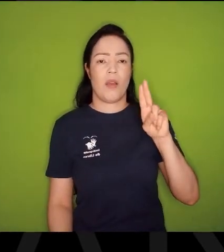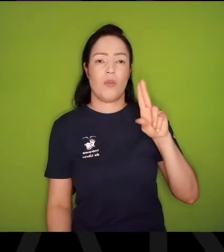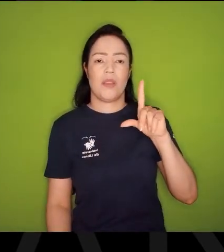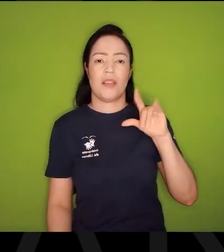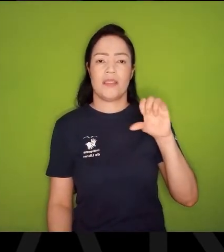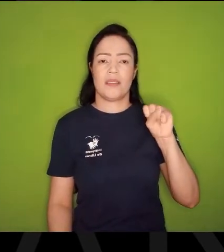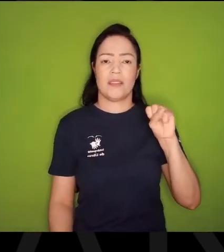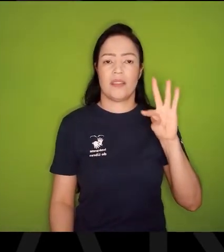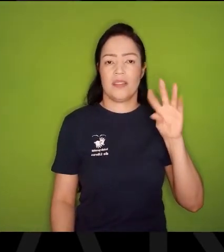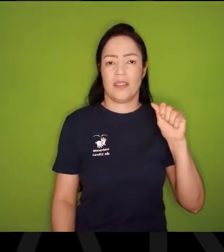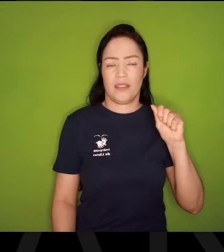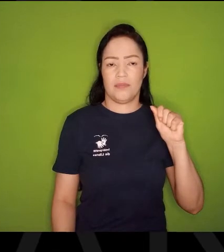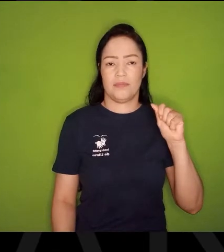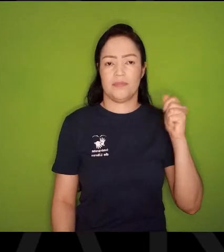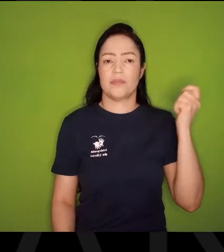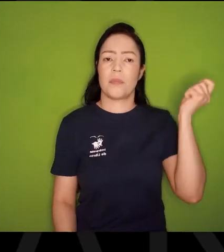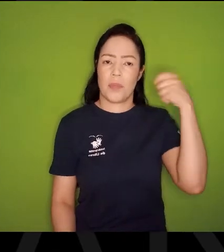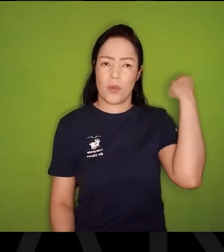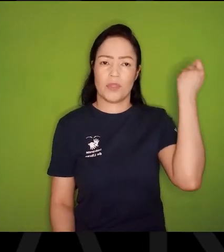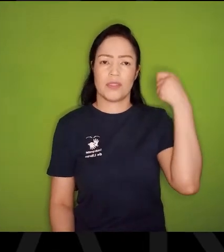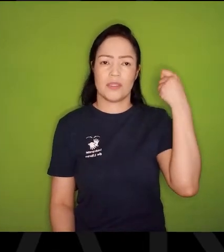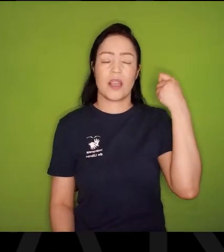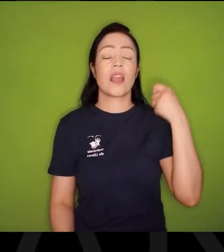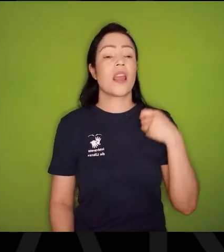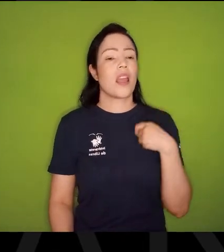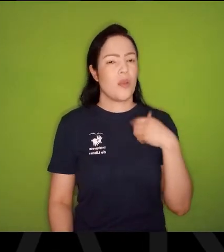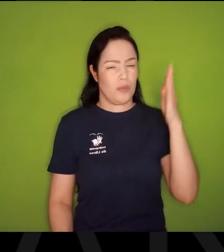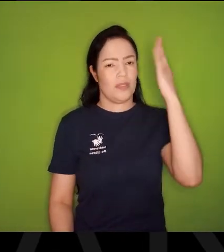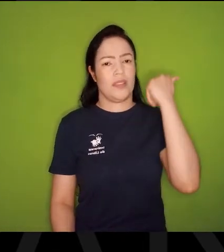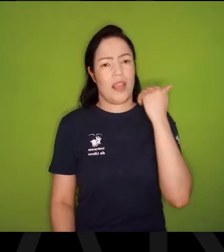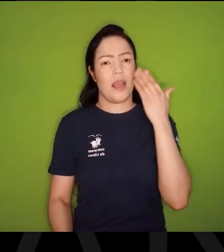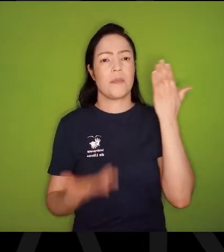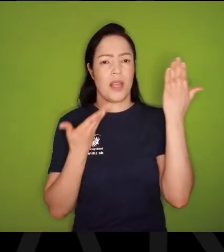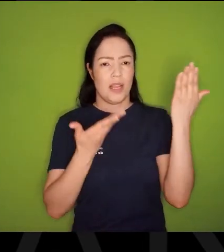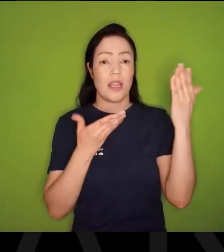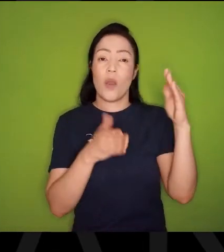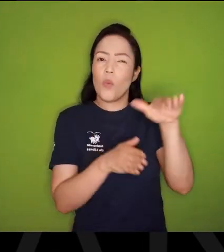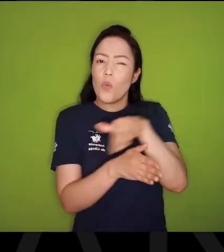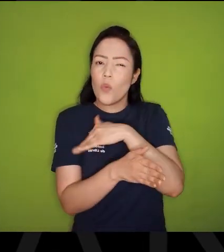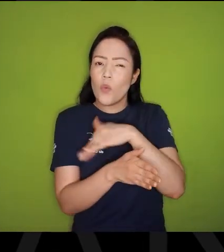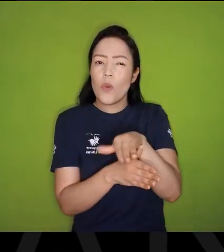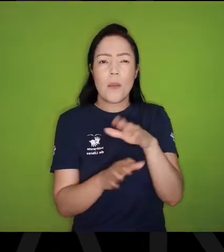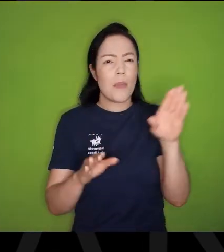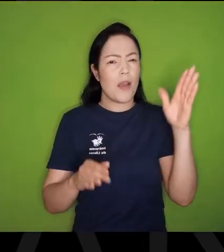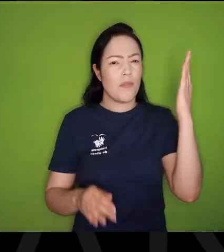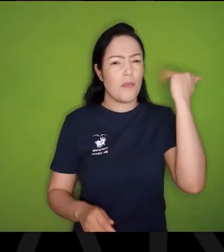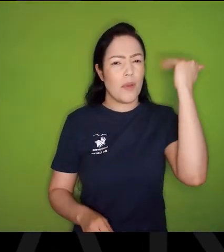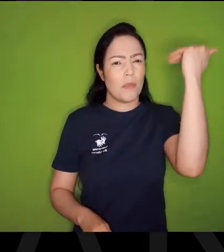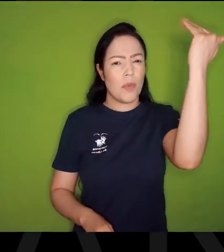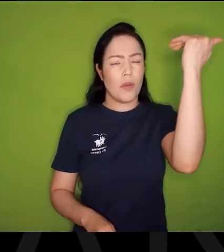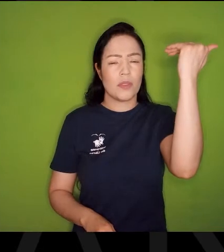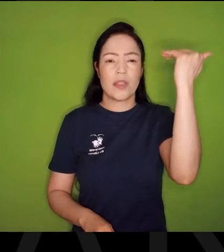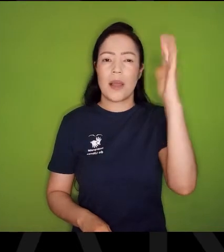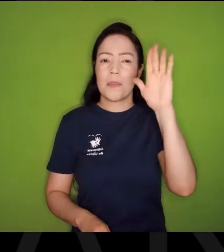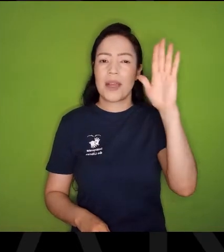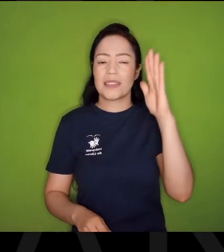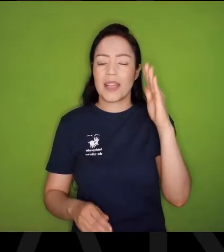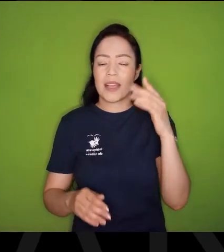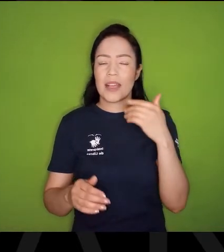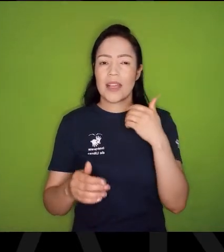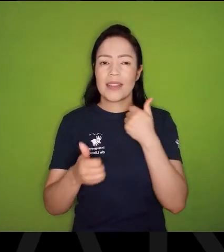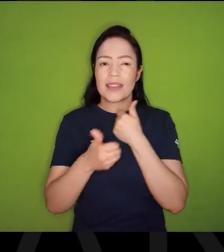Porque eu sabia que a Avenida Paulista, Além de ser uma avenida muito falada, Ela era uma avenida que cruzava com